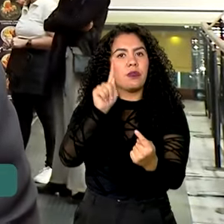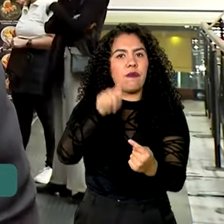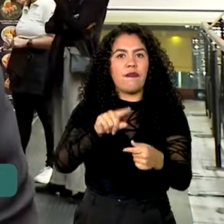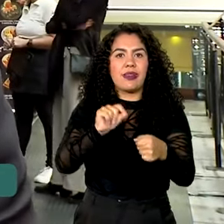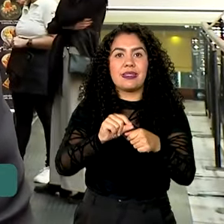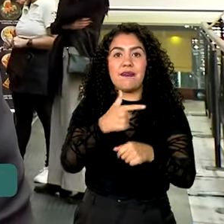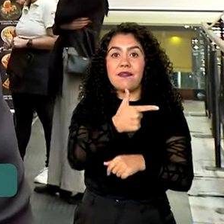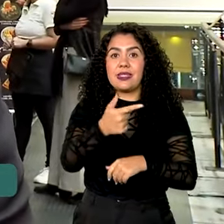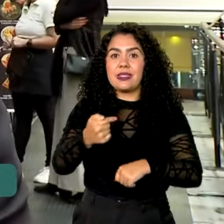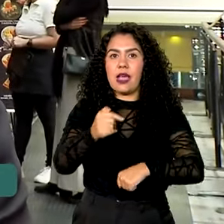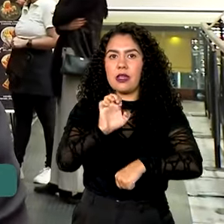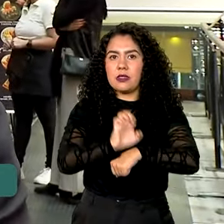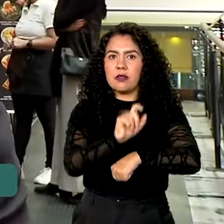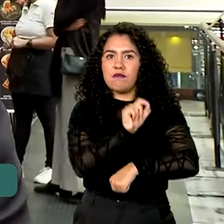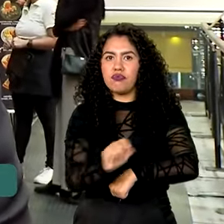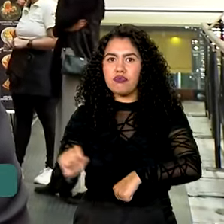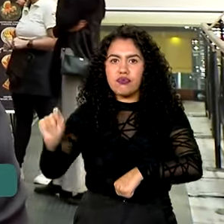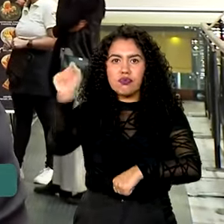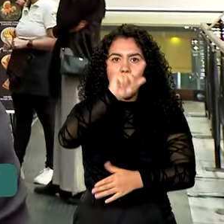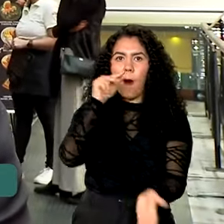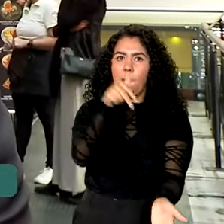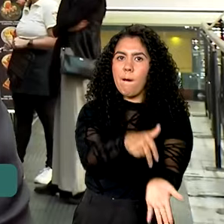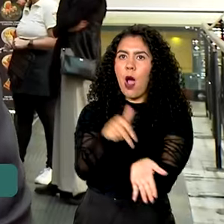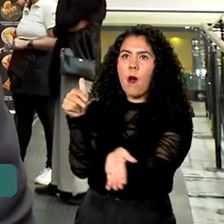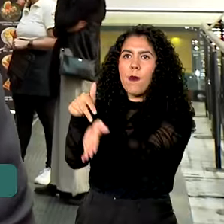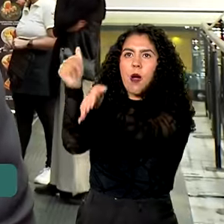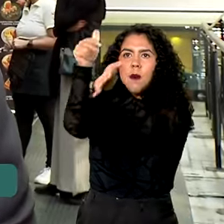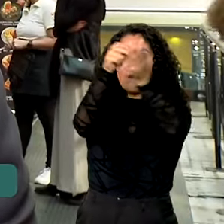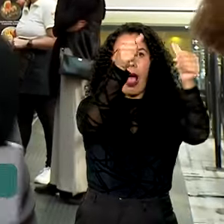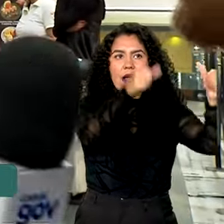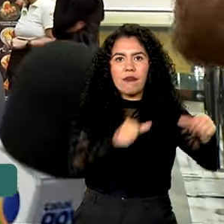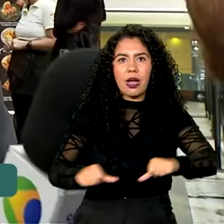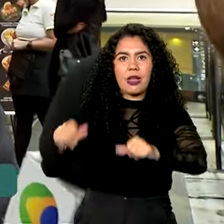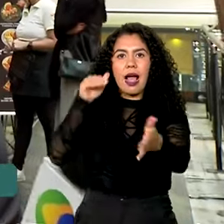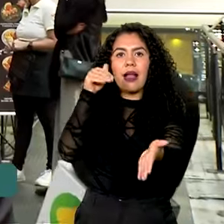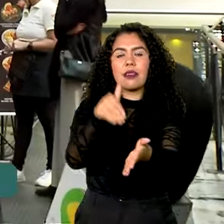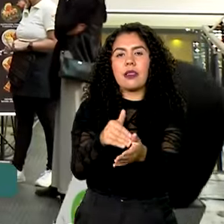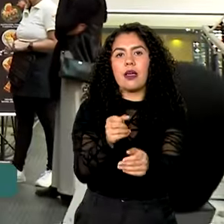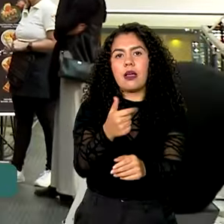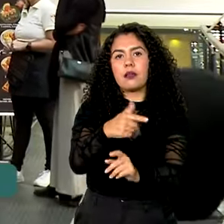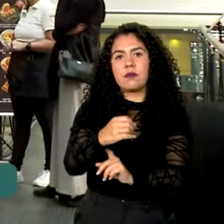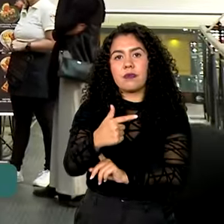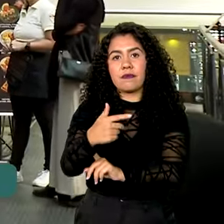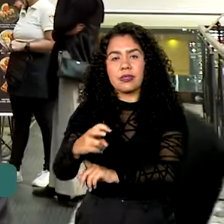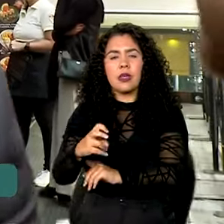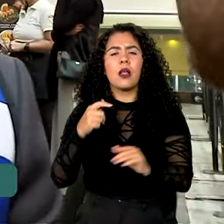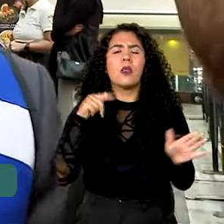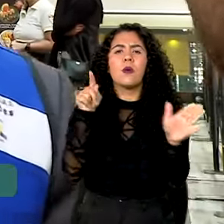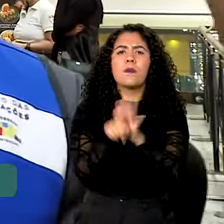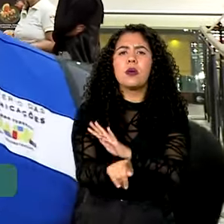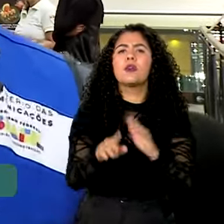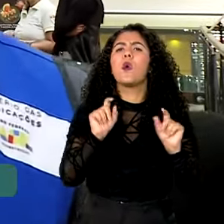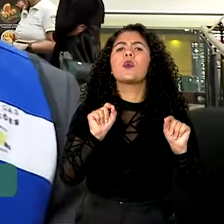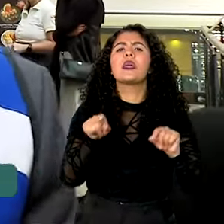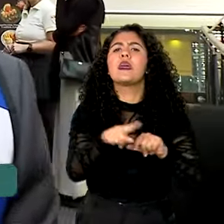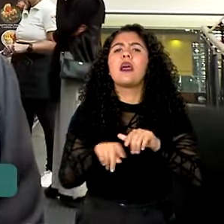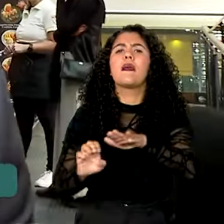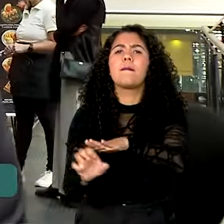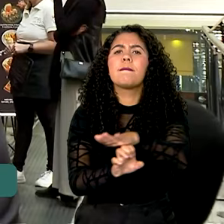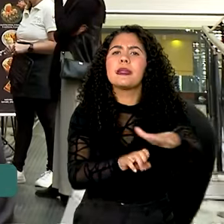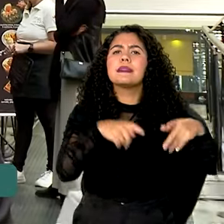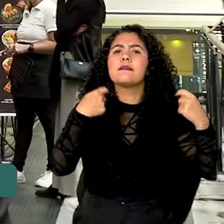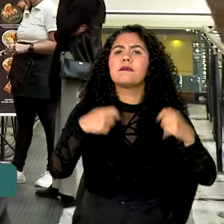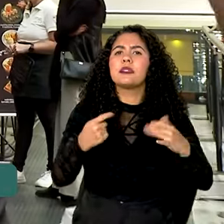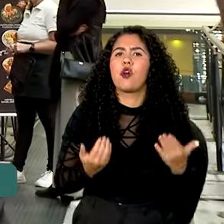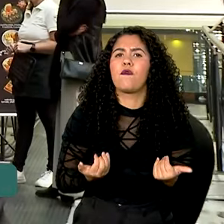Brasil, isso até o final desse ano ou início de 2025. O essas operadoras precisam entregar de fato para os